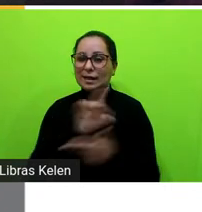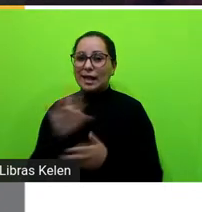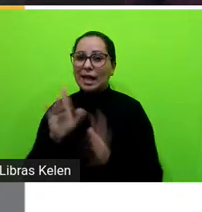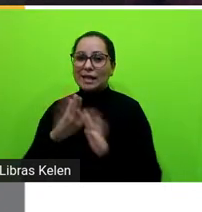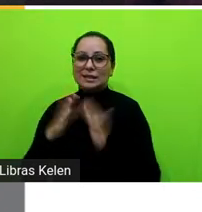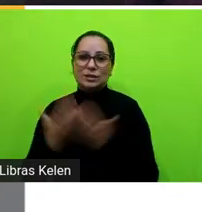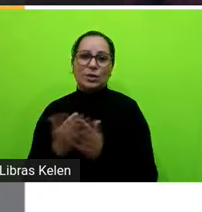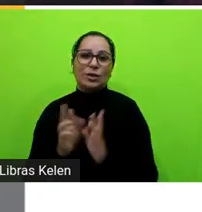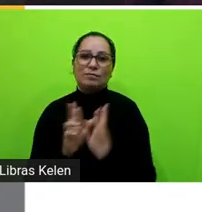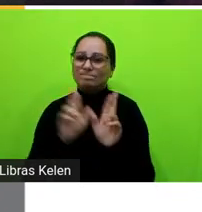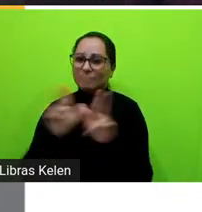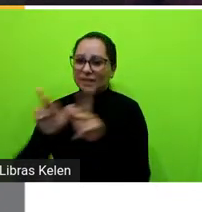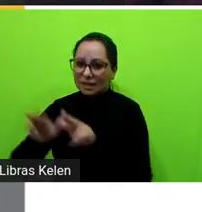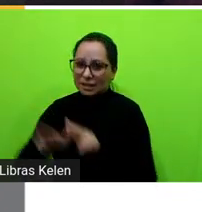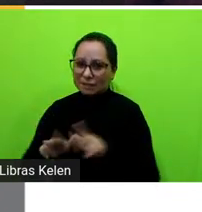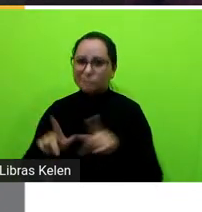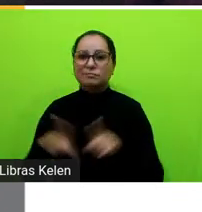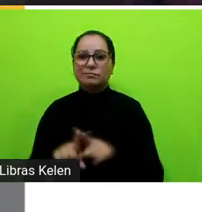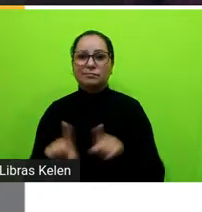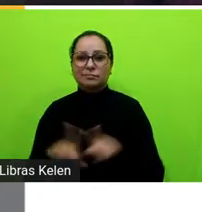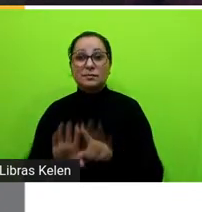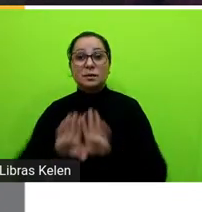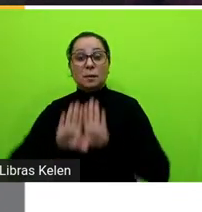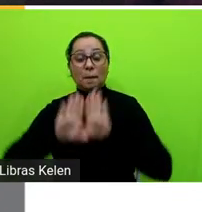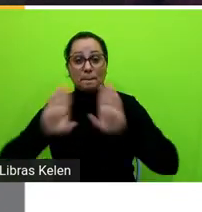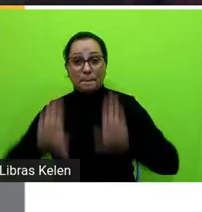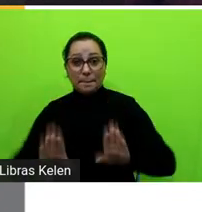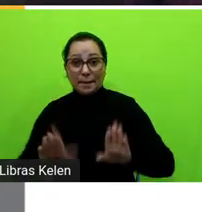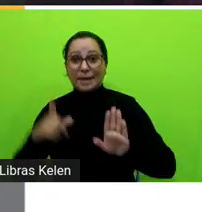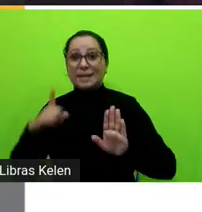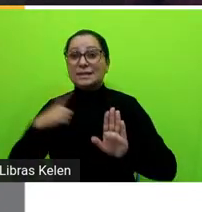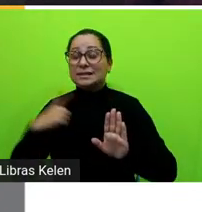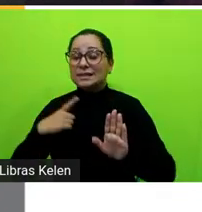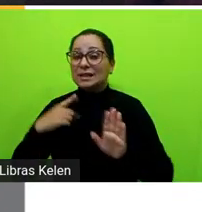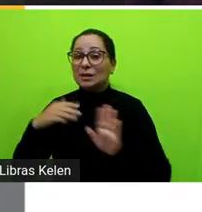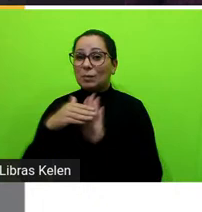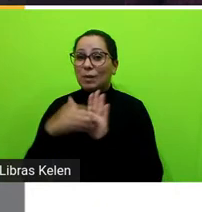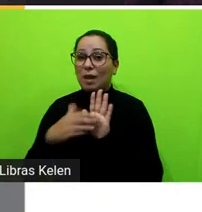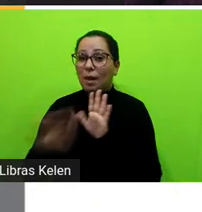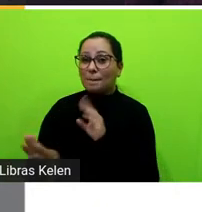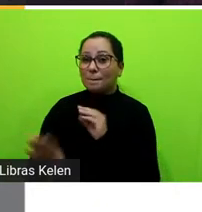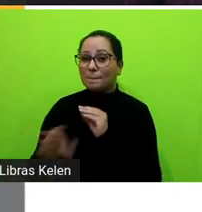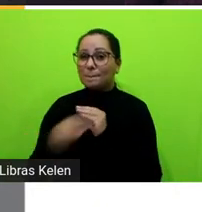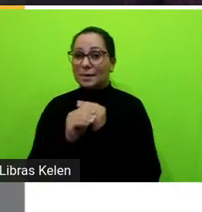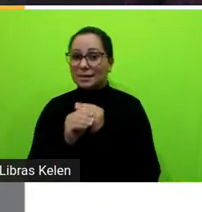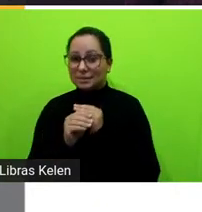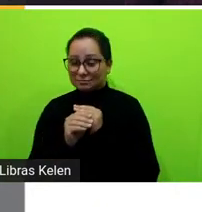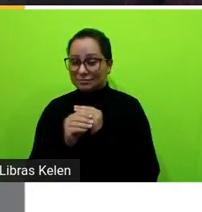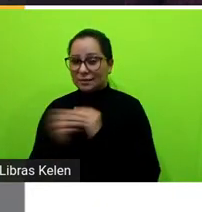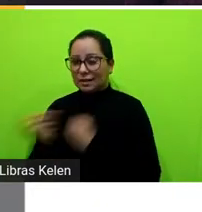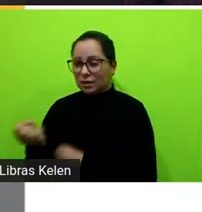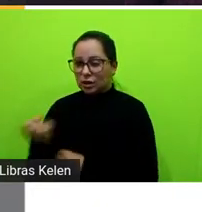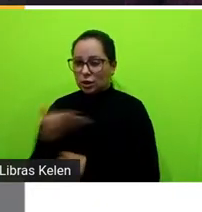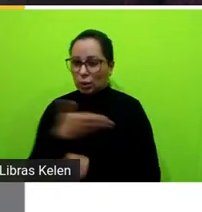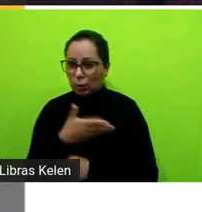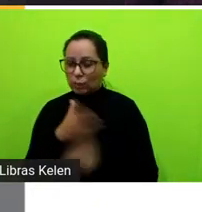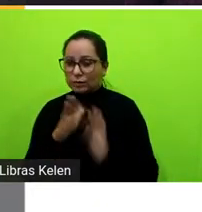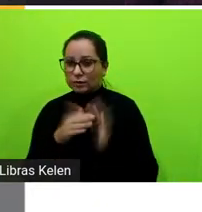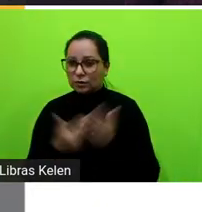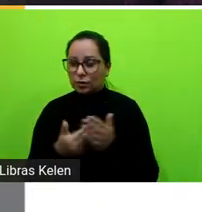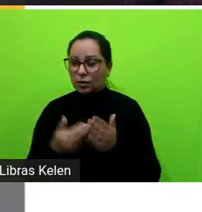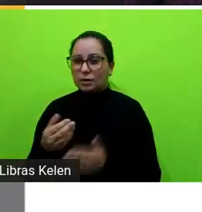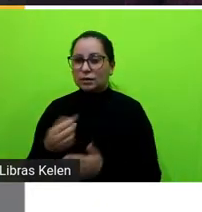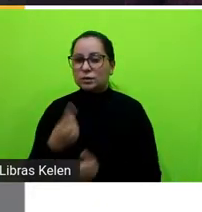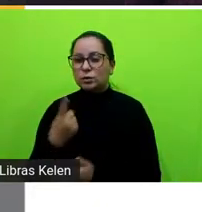diversas mas um programa que vem sendo implementado mais recentemente ele é de 2018